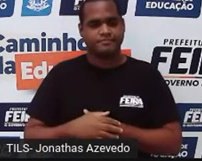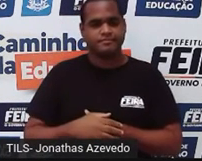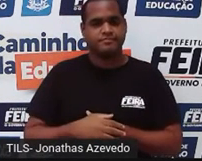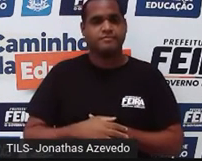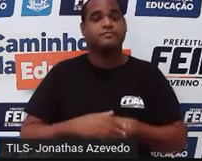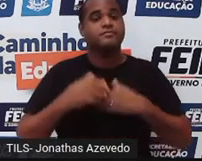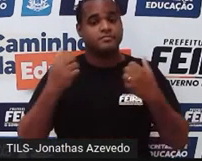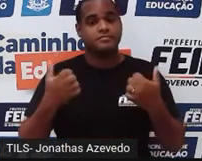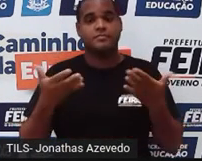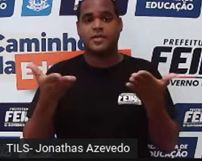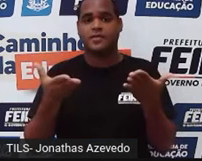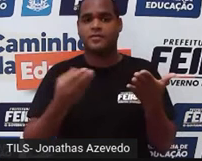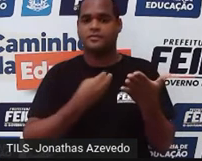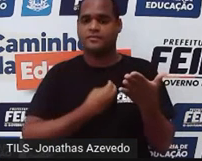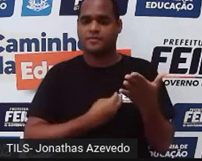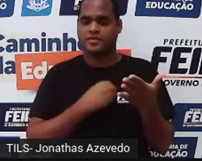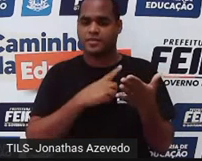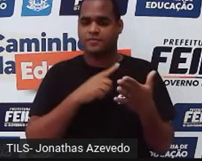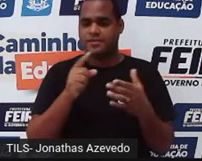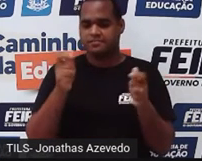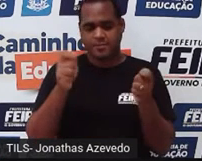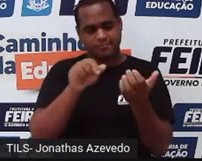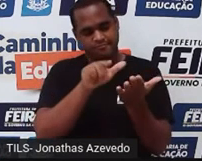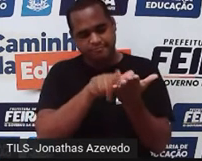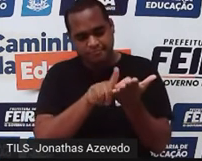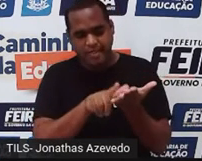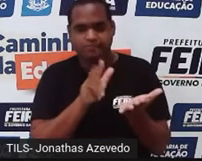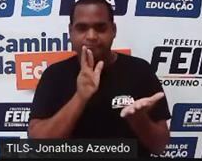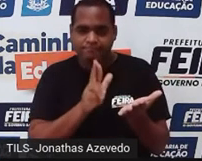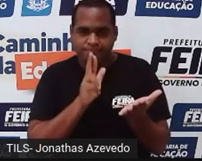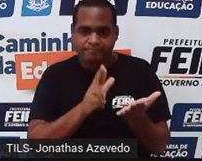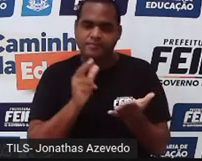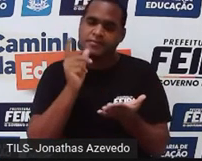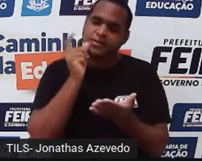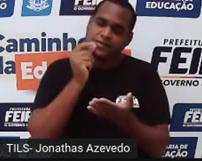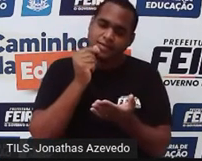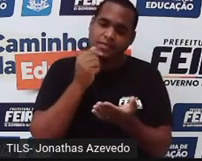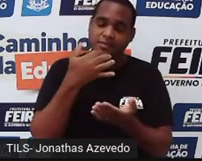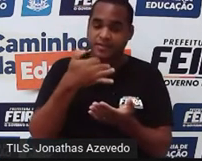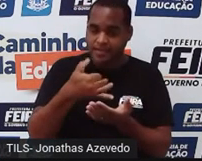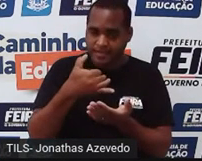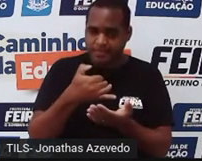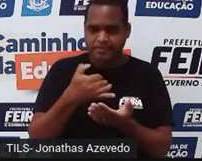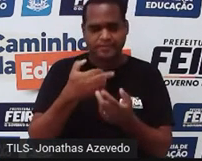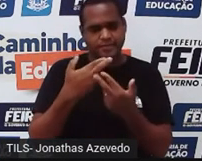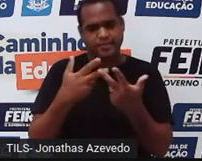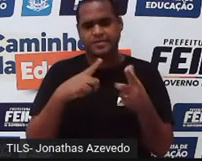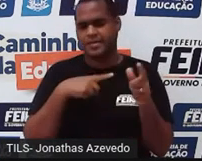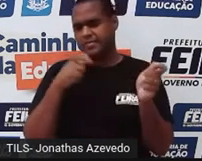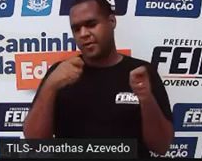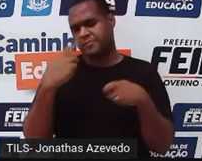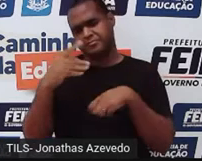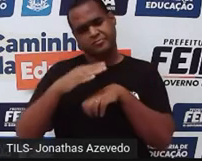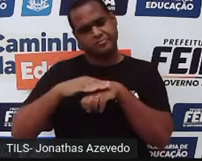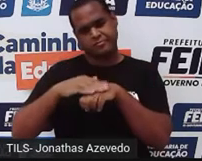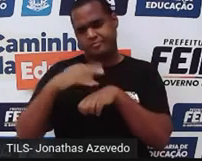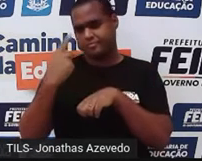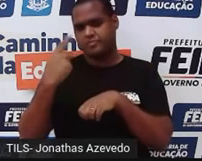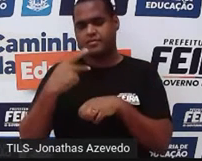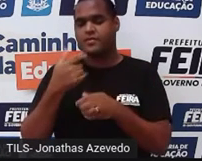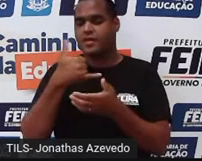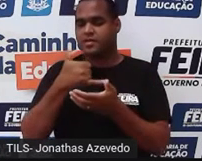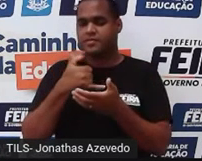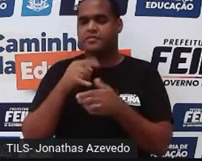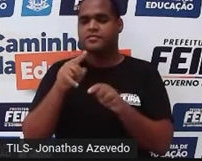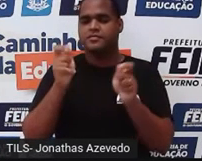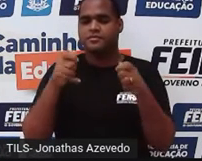agora é aquele momento que você vai precisar do caderno, do lápis, da borracha ou da caneta, se você preferir escrever de caneta, para